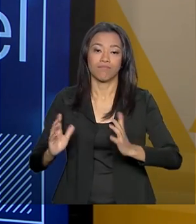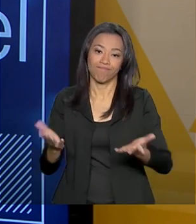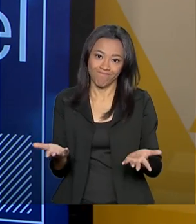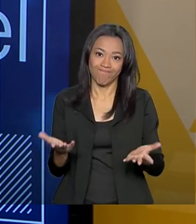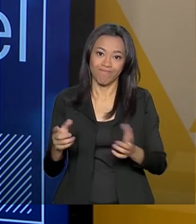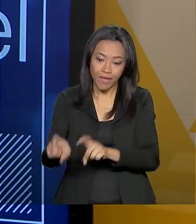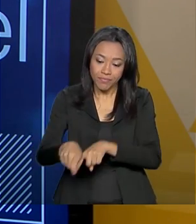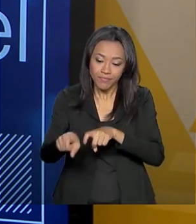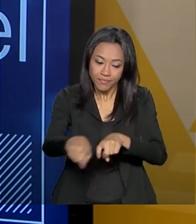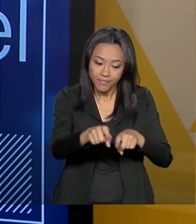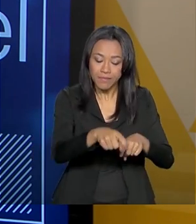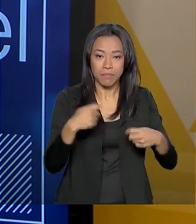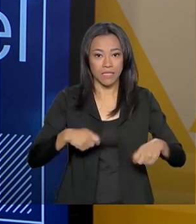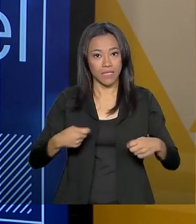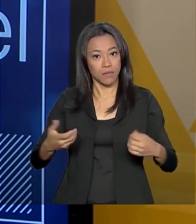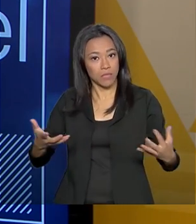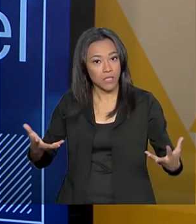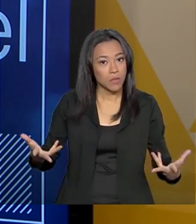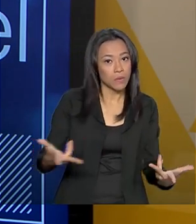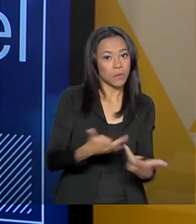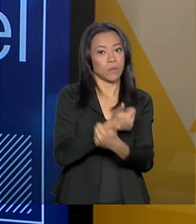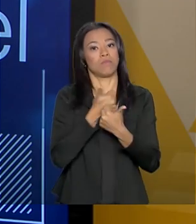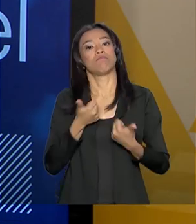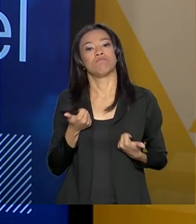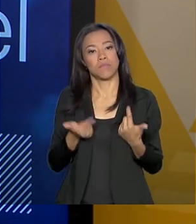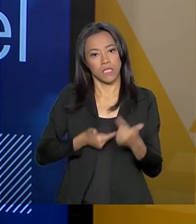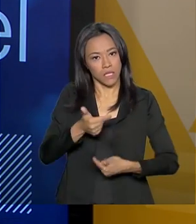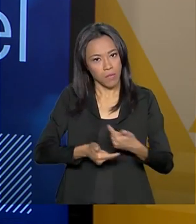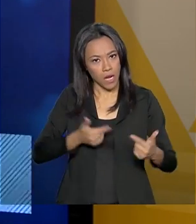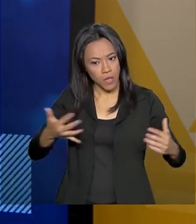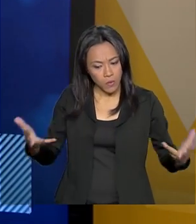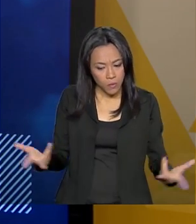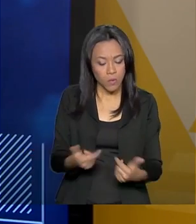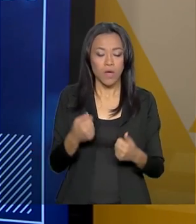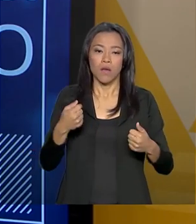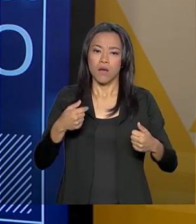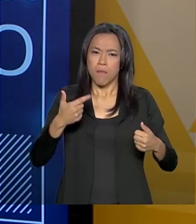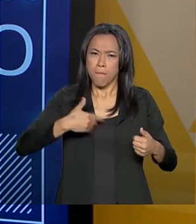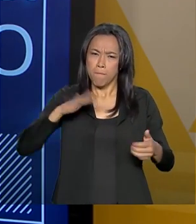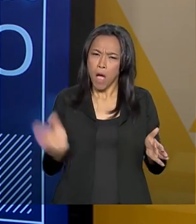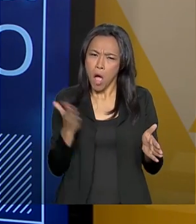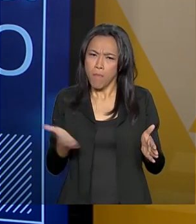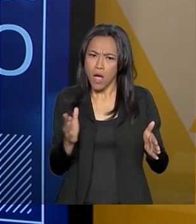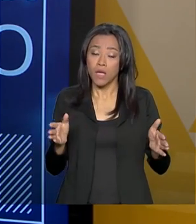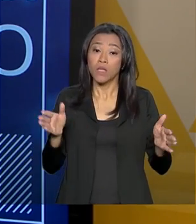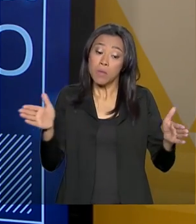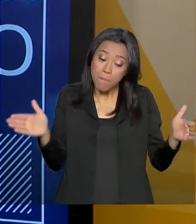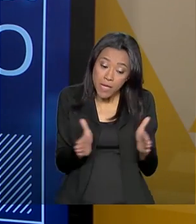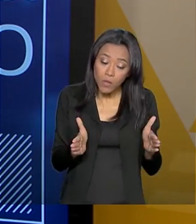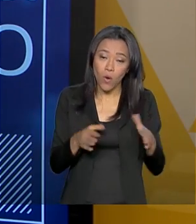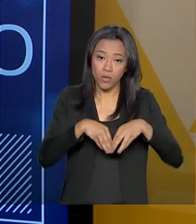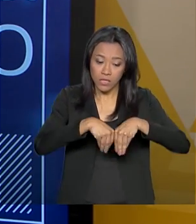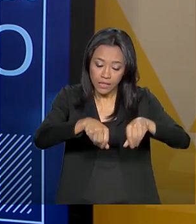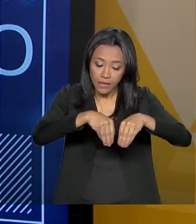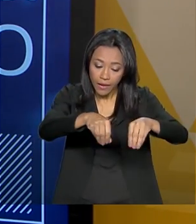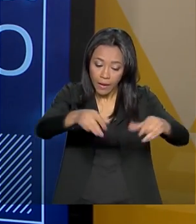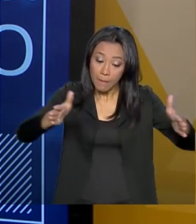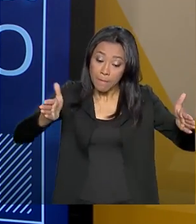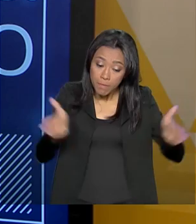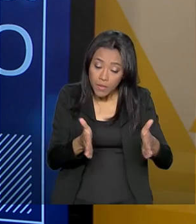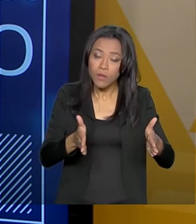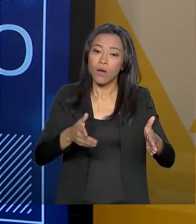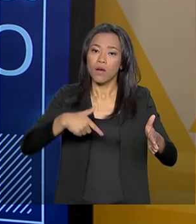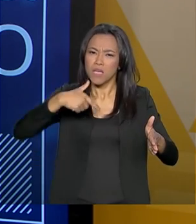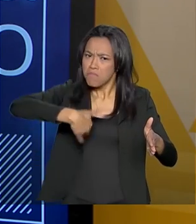ter que ser muito eficientes para produzir em uma área menor mais alimentos, o dobro da quantidade de alimentos que